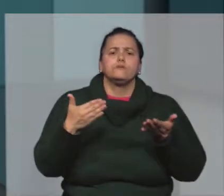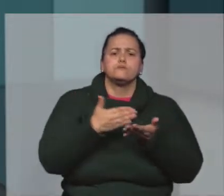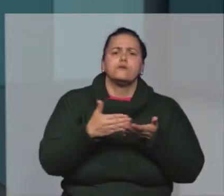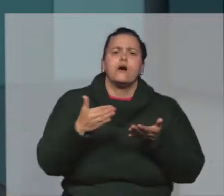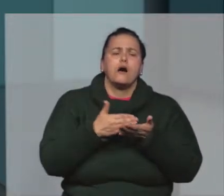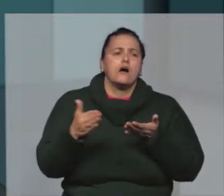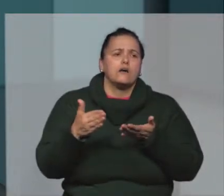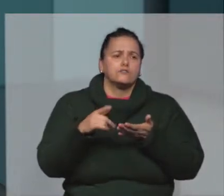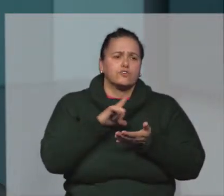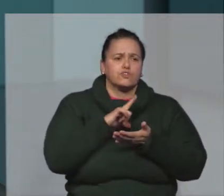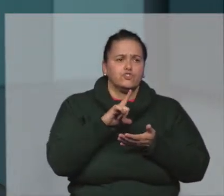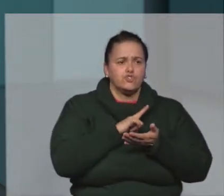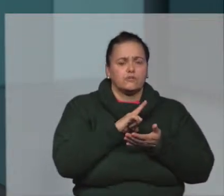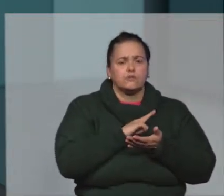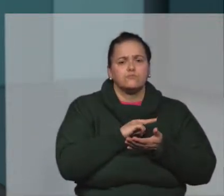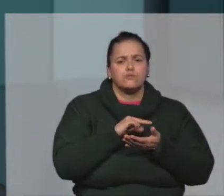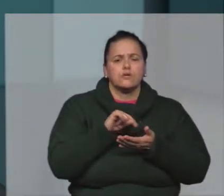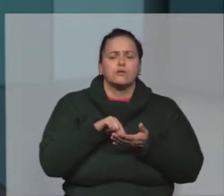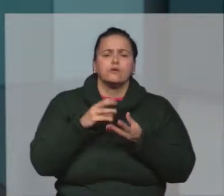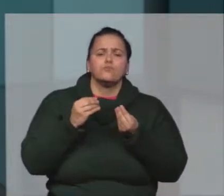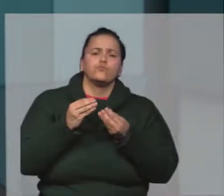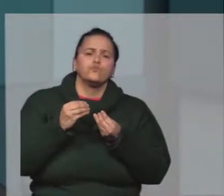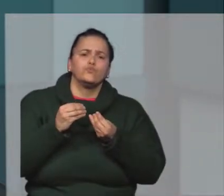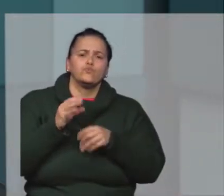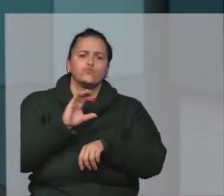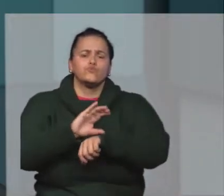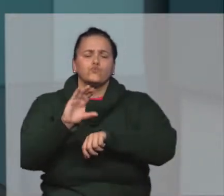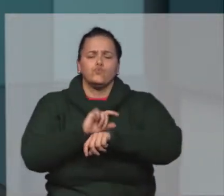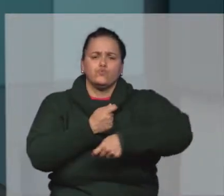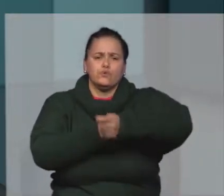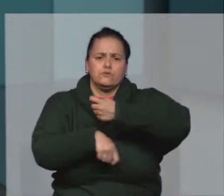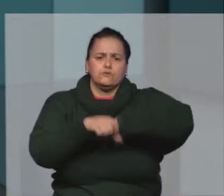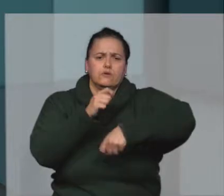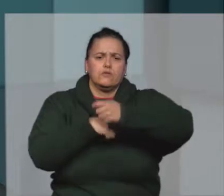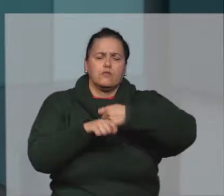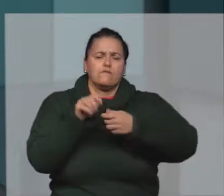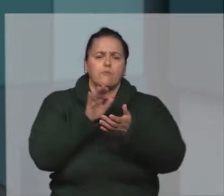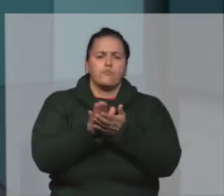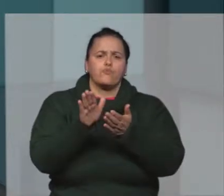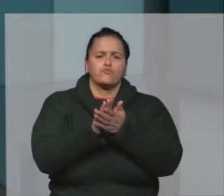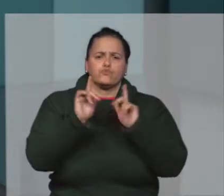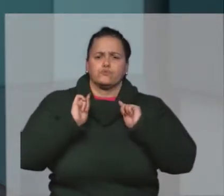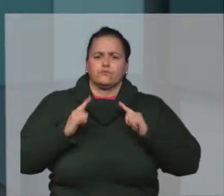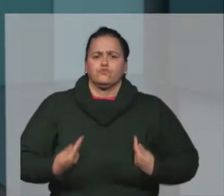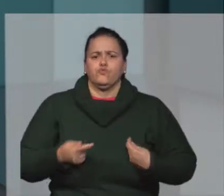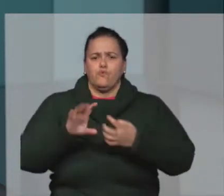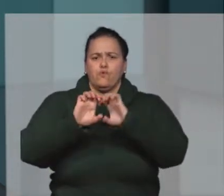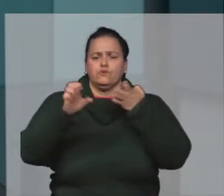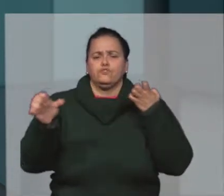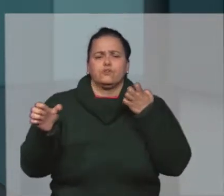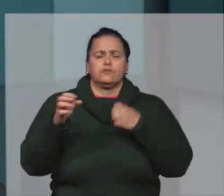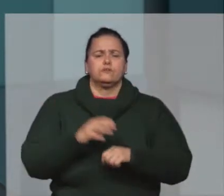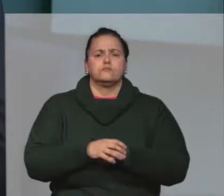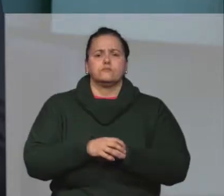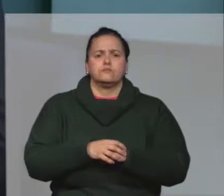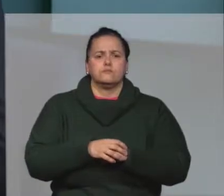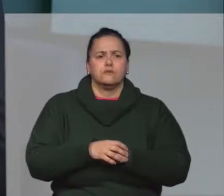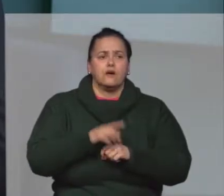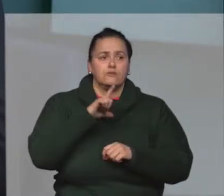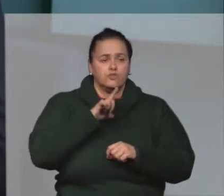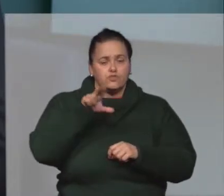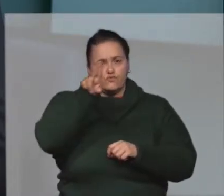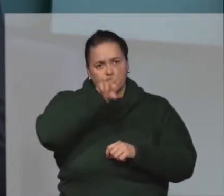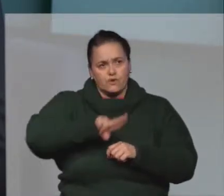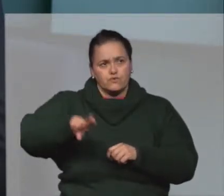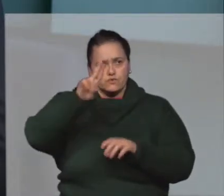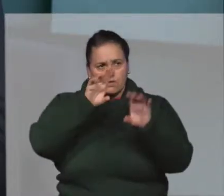iniciar? Tendo em vista que nós já temos aqui tantos os cursos de administração, gestão da produção e as engenharias. Bom, a